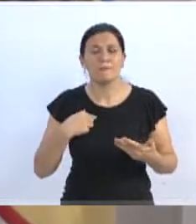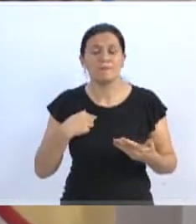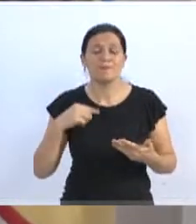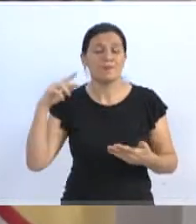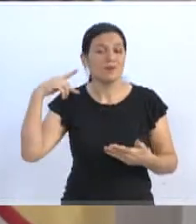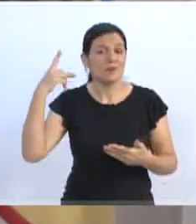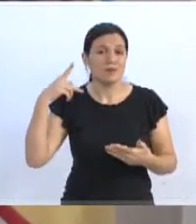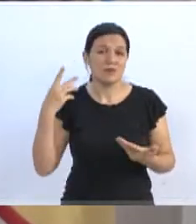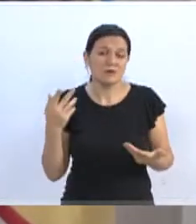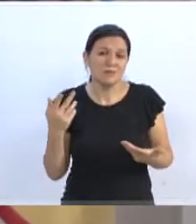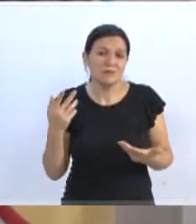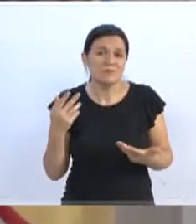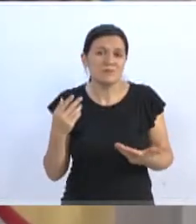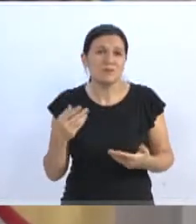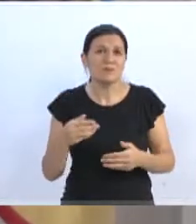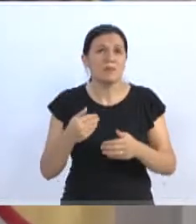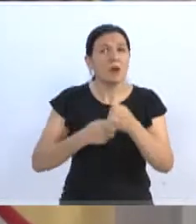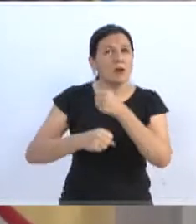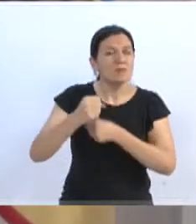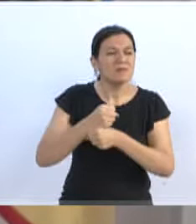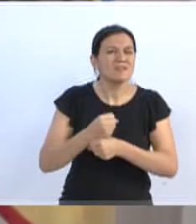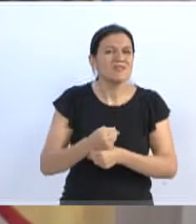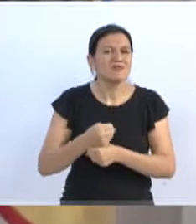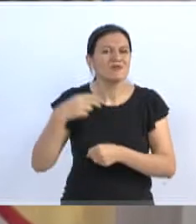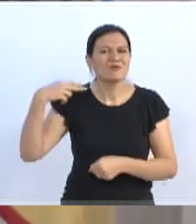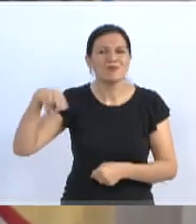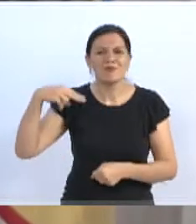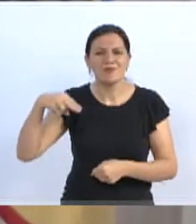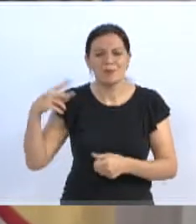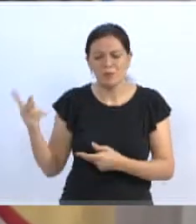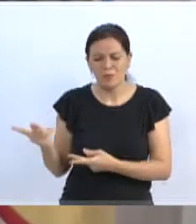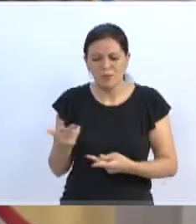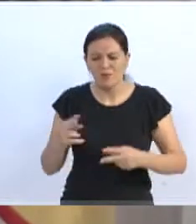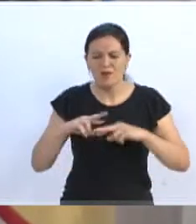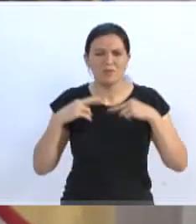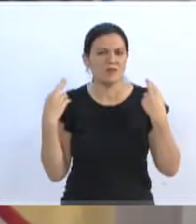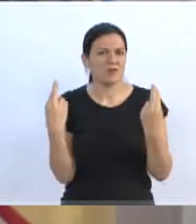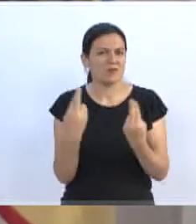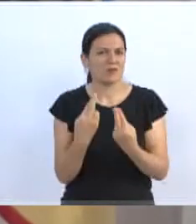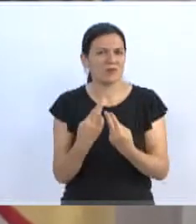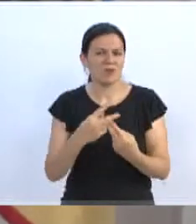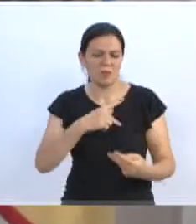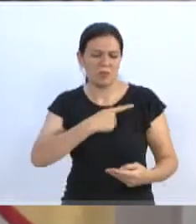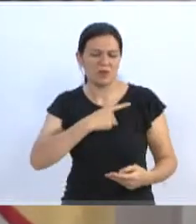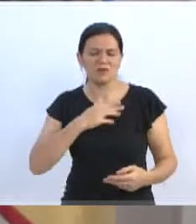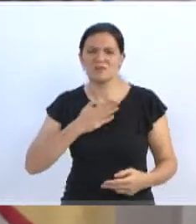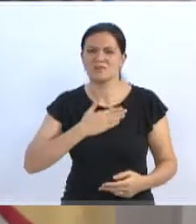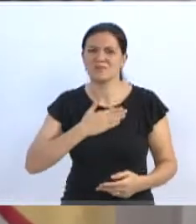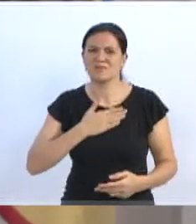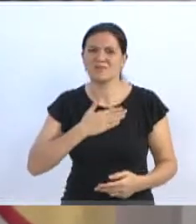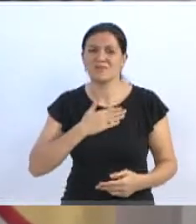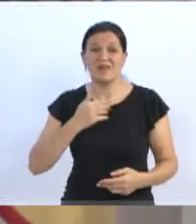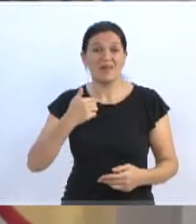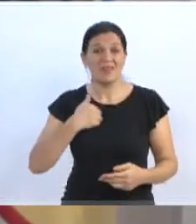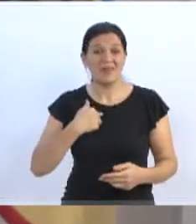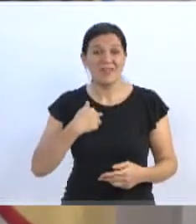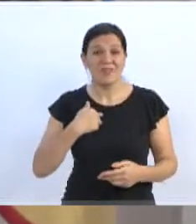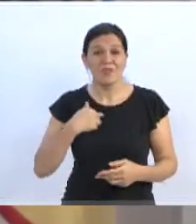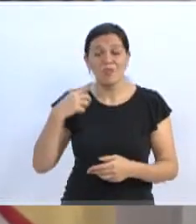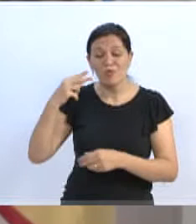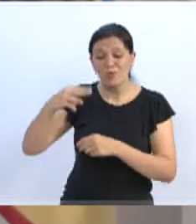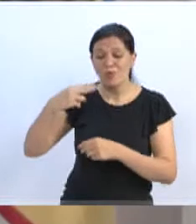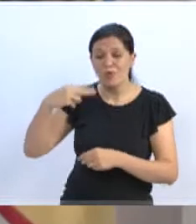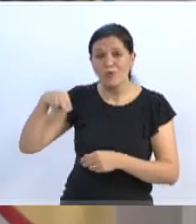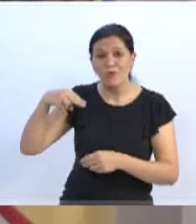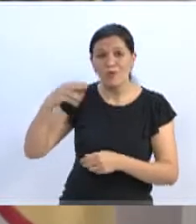bem, que, desde novembro, eu não sou convidado para nenhuma reunião do meu partido político. Então, eu estou, desde novembro, sem ser